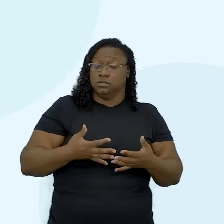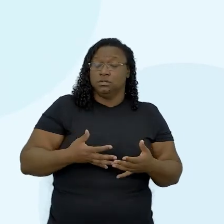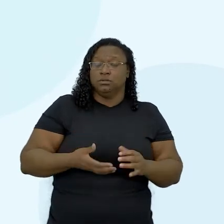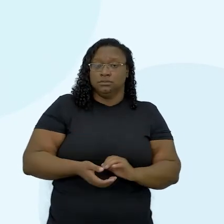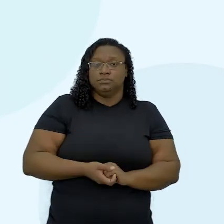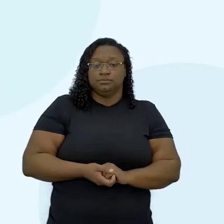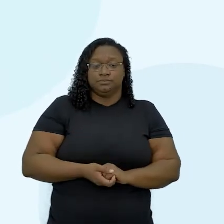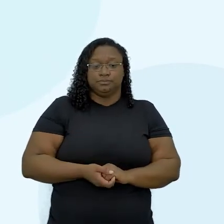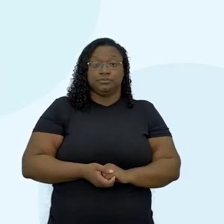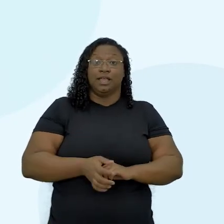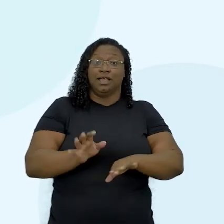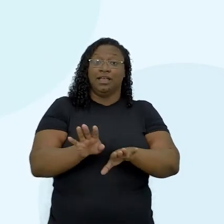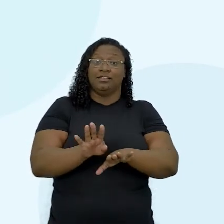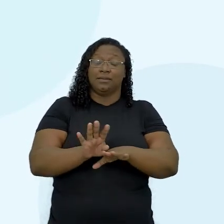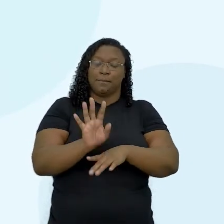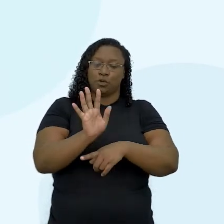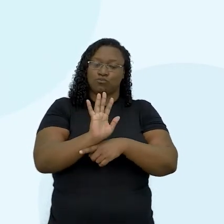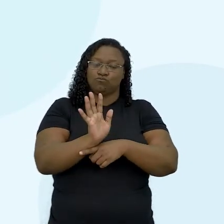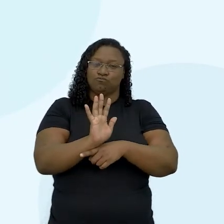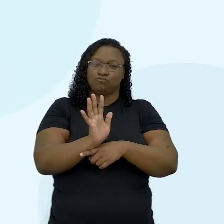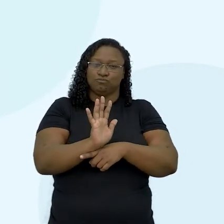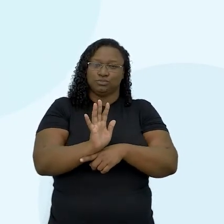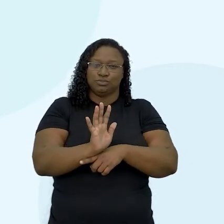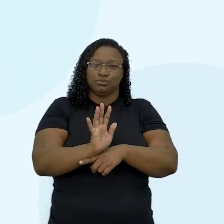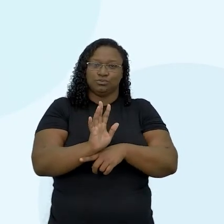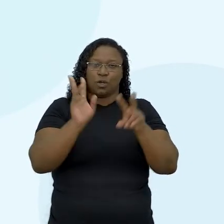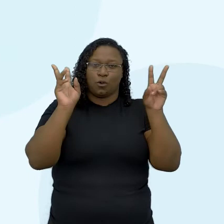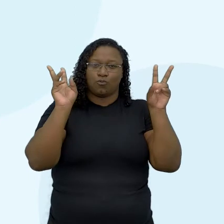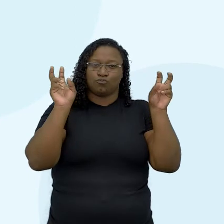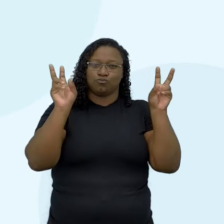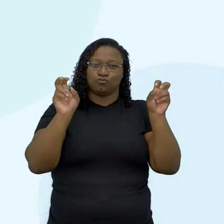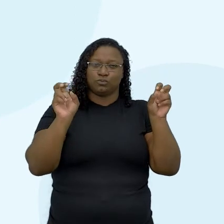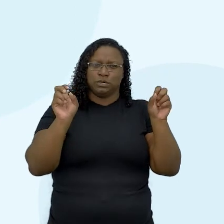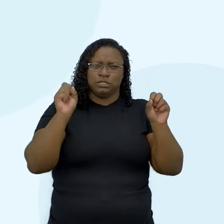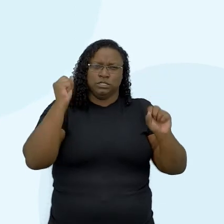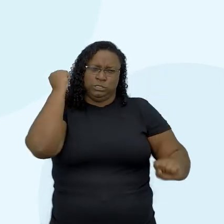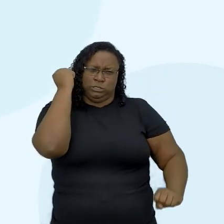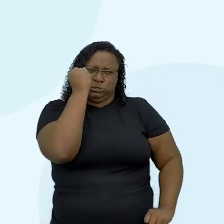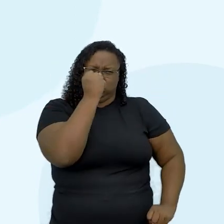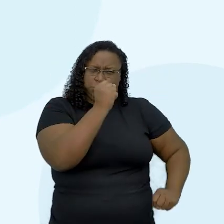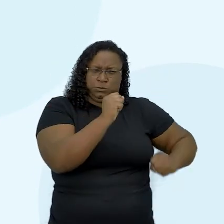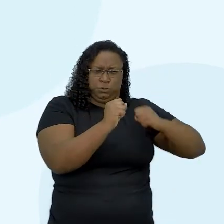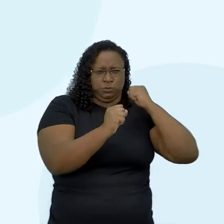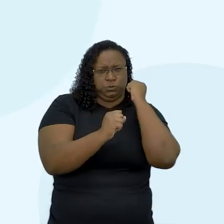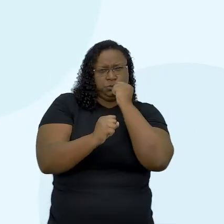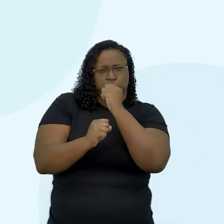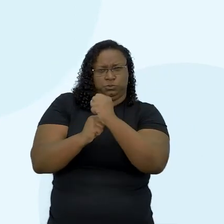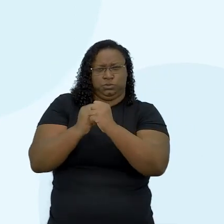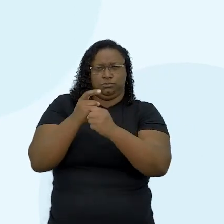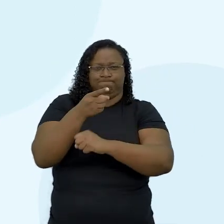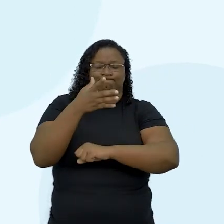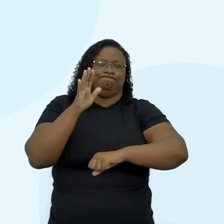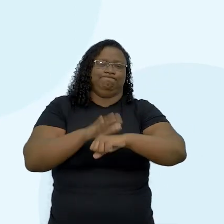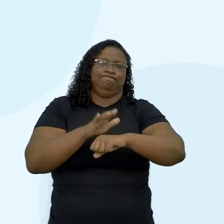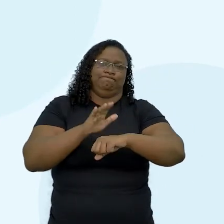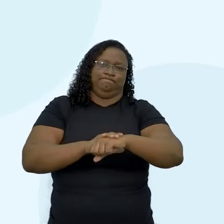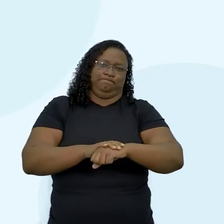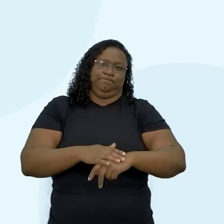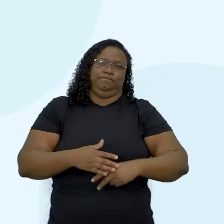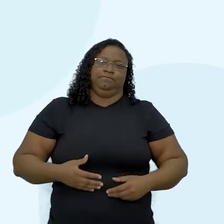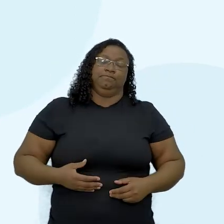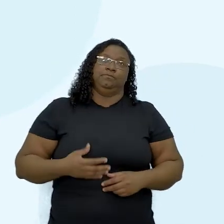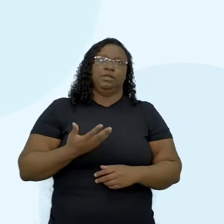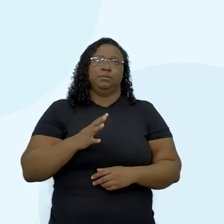um filme que se chama O Ódio que Você Semeia. É um filme de 2018 que vai apresentar para a gente com